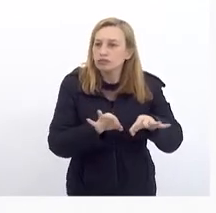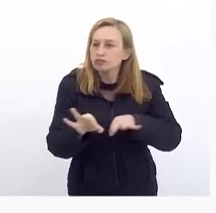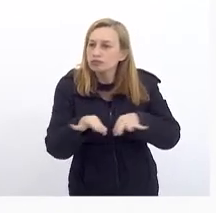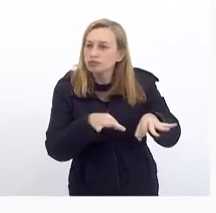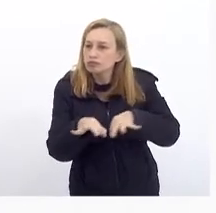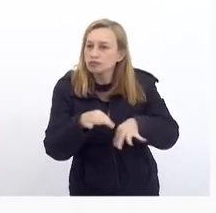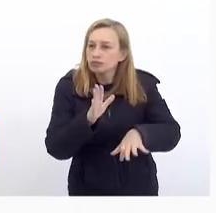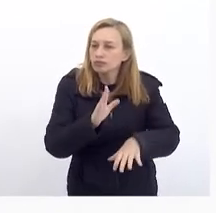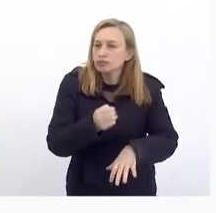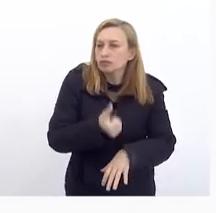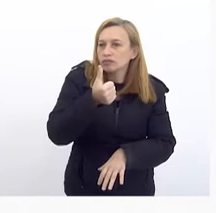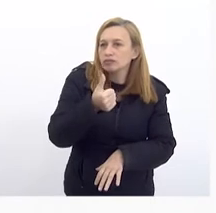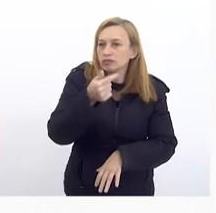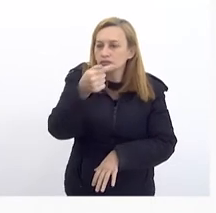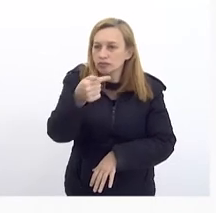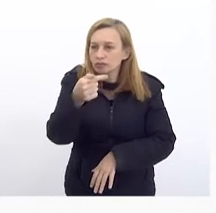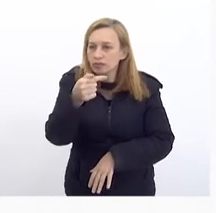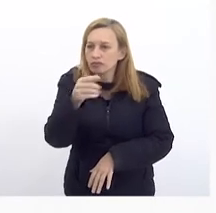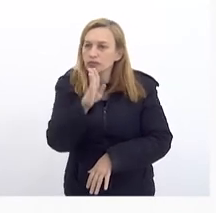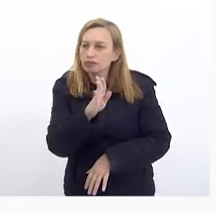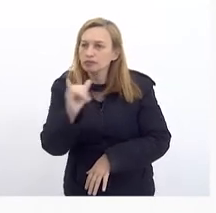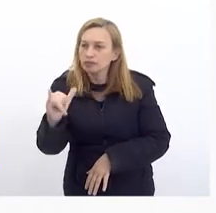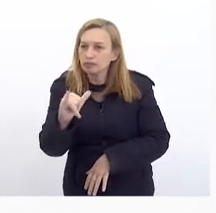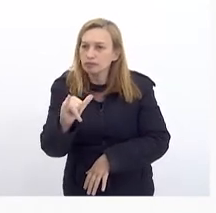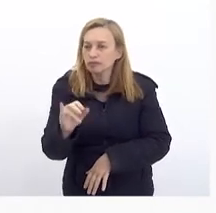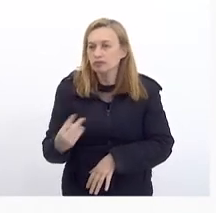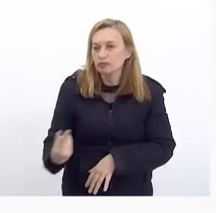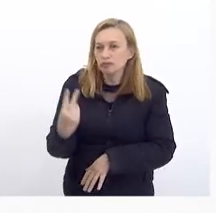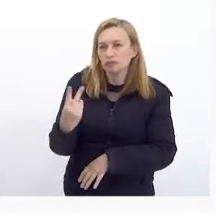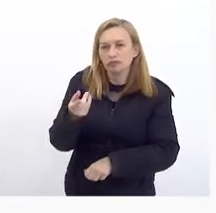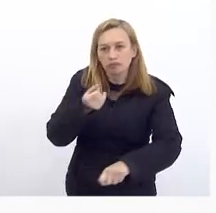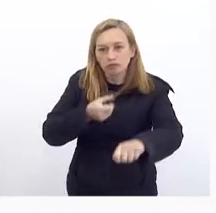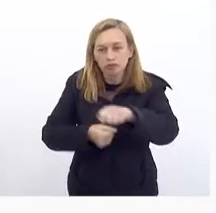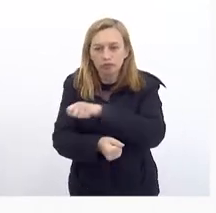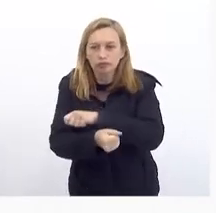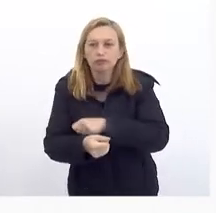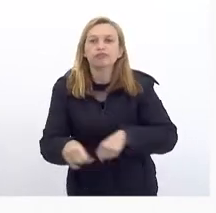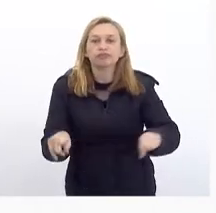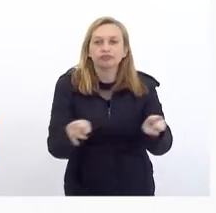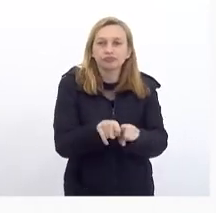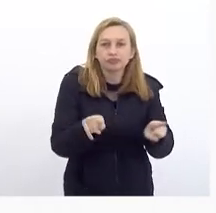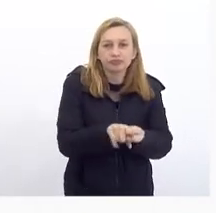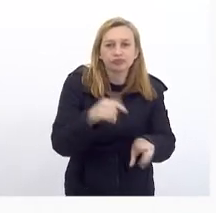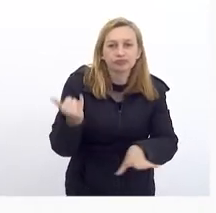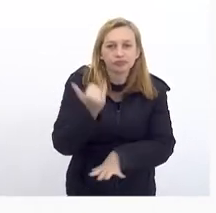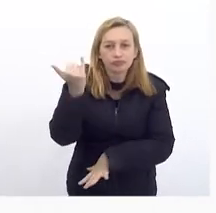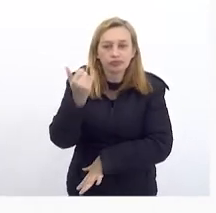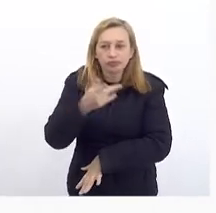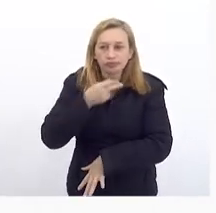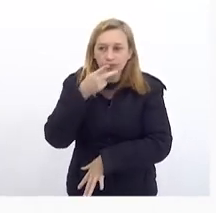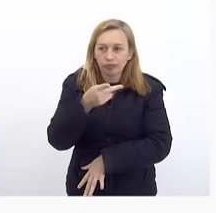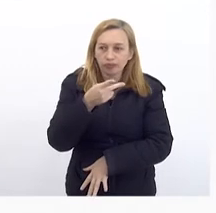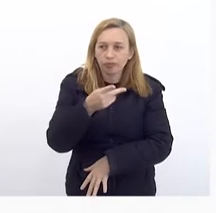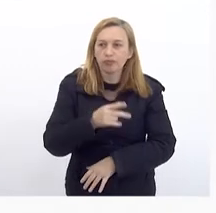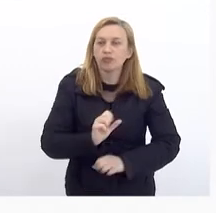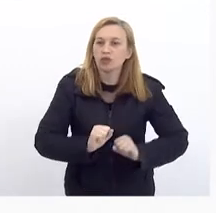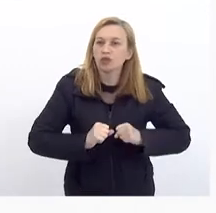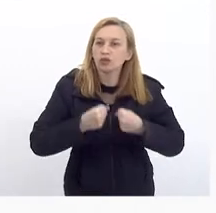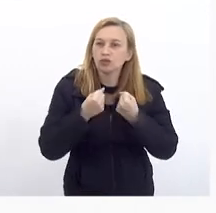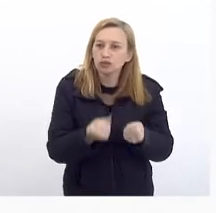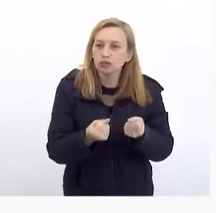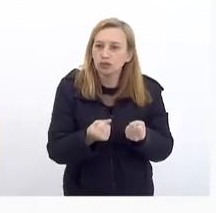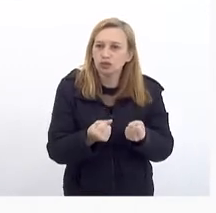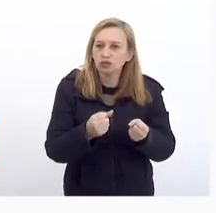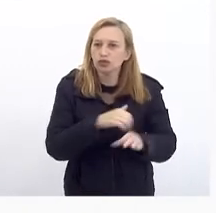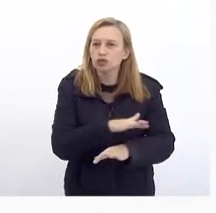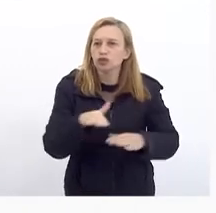que 7 bi De valores Investidos E também É importante Frisar O esforço De